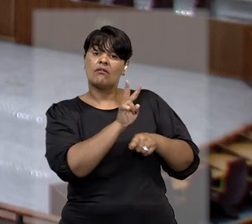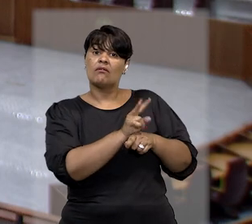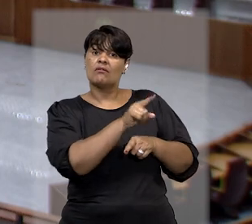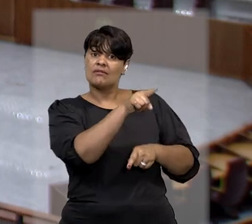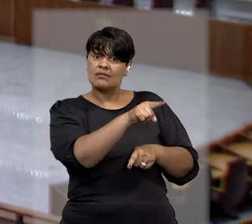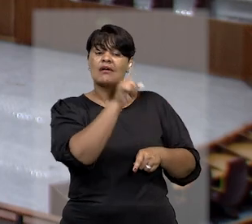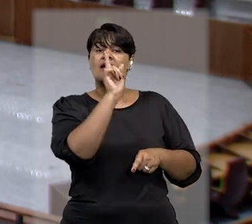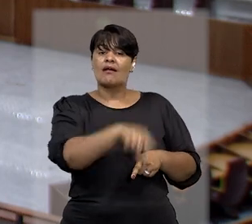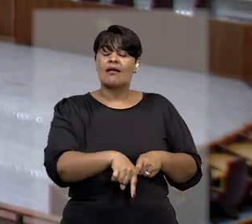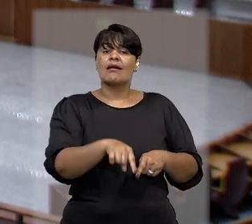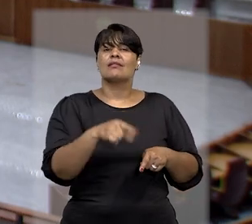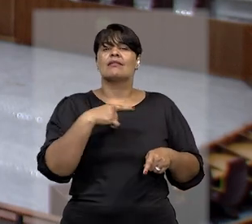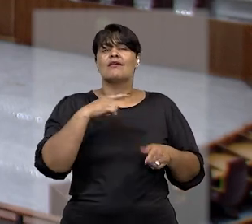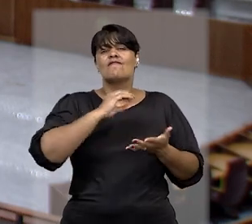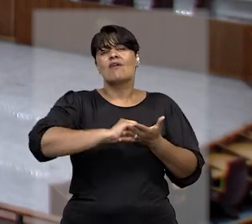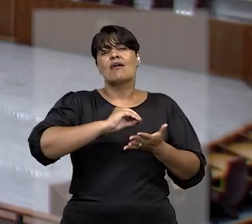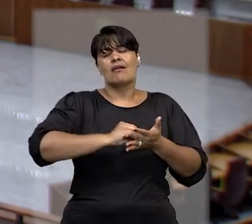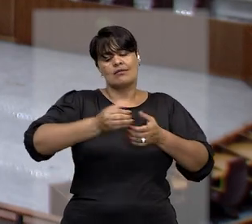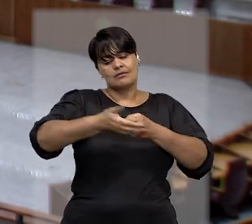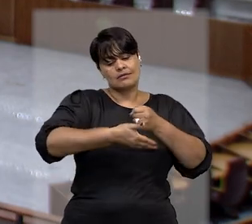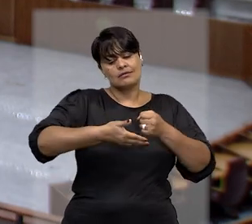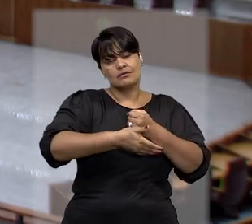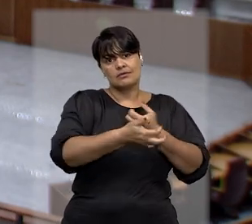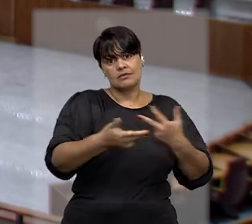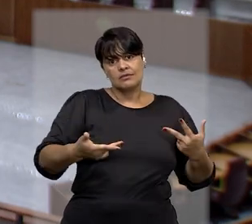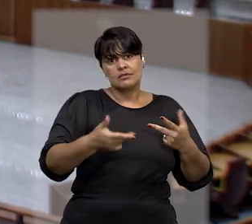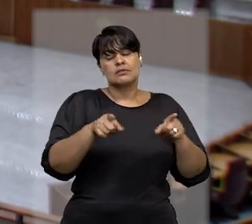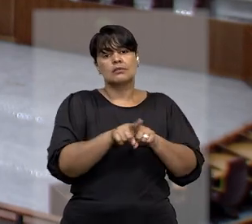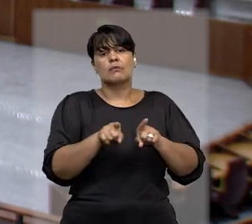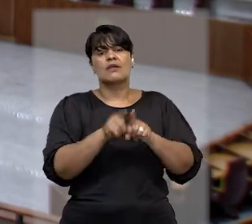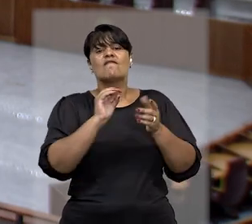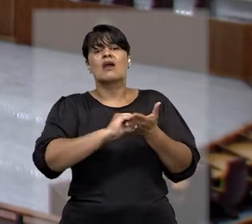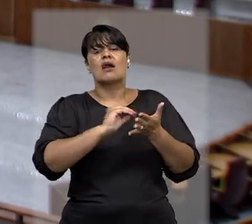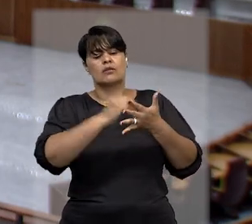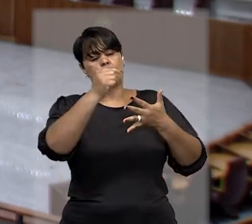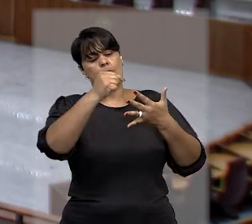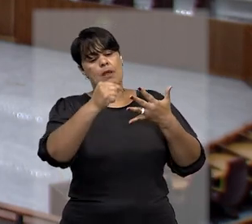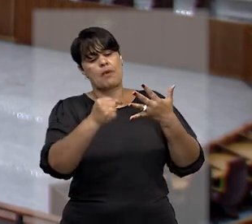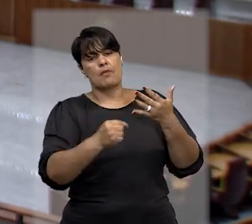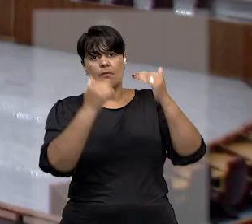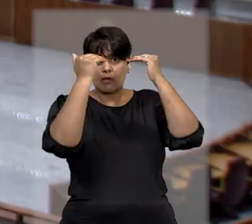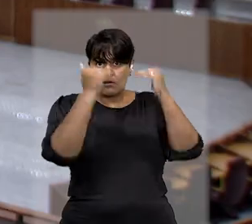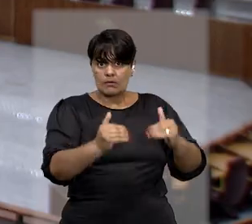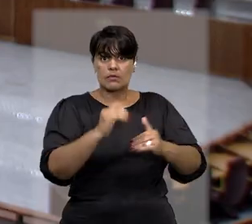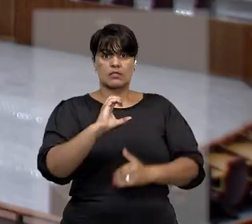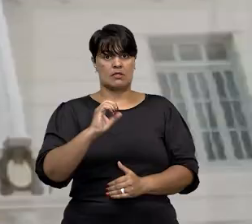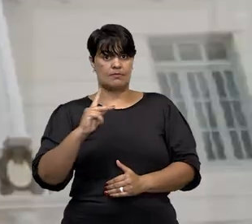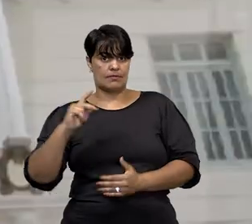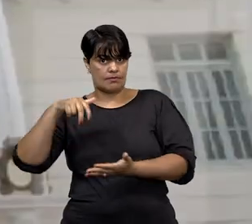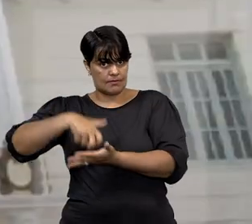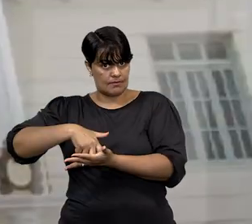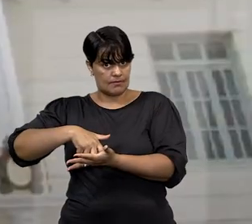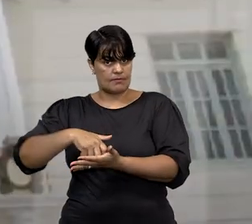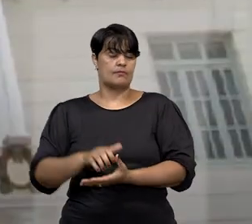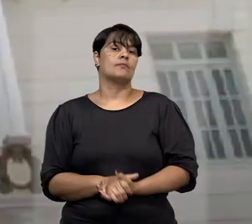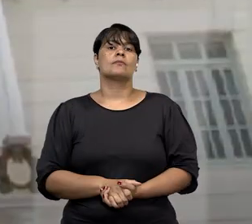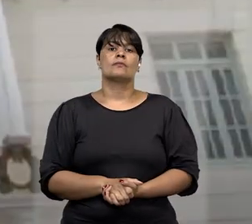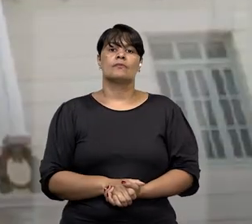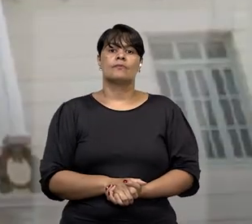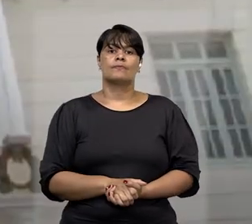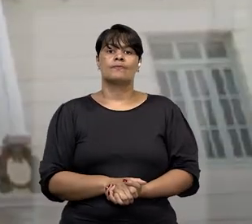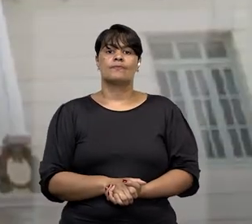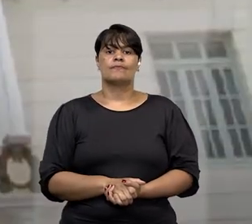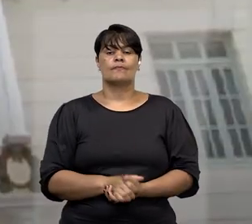desprovida de fundamentação idônea, não preencheria os requisitos previstos no Código de Processo Penal. A presidente do